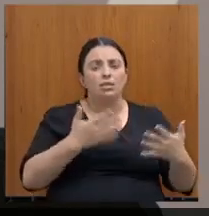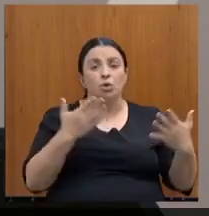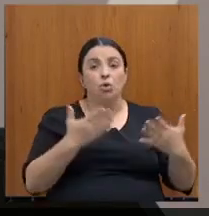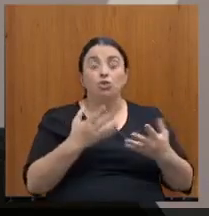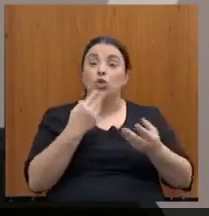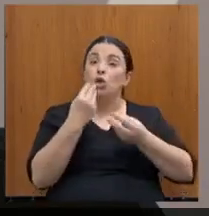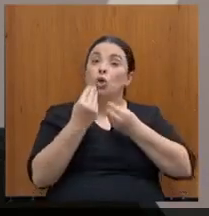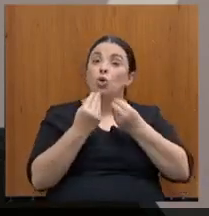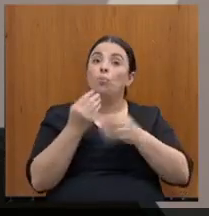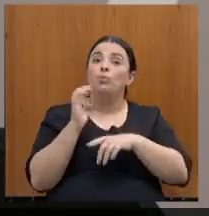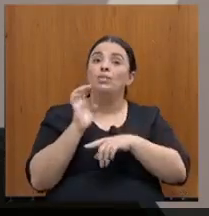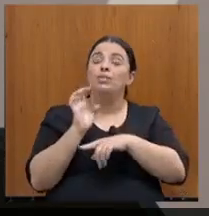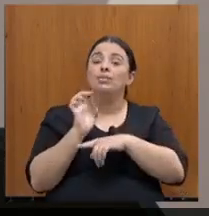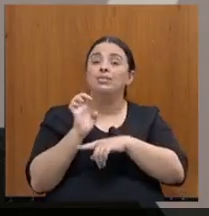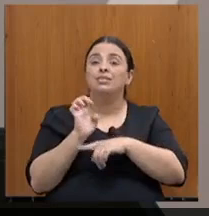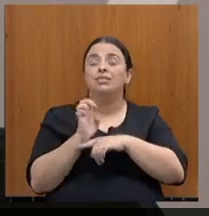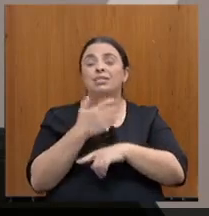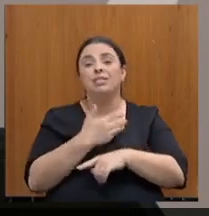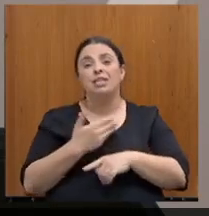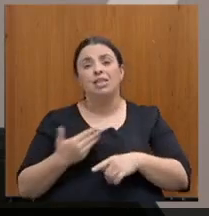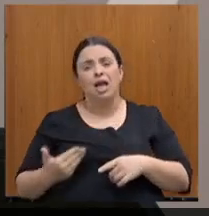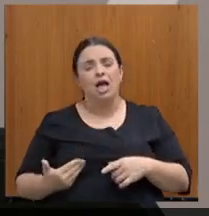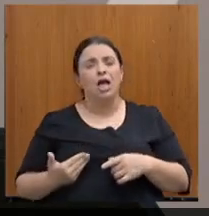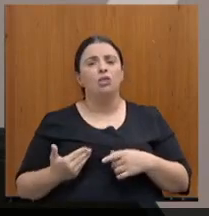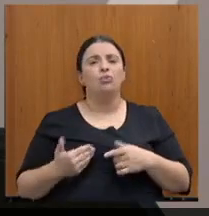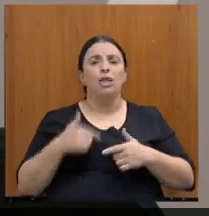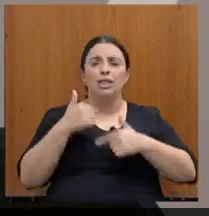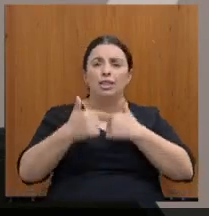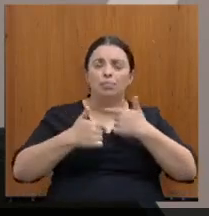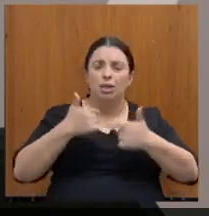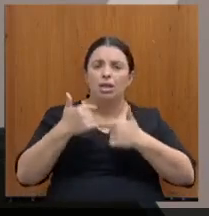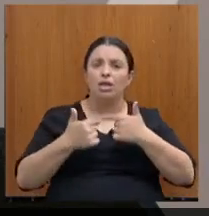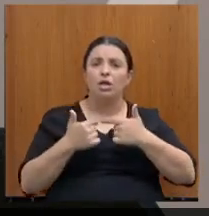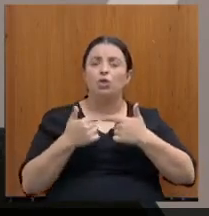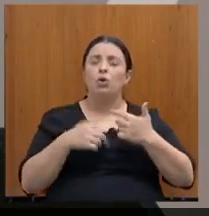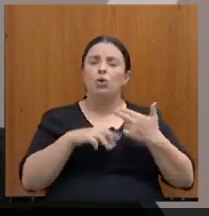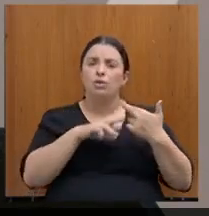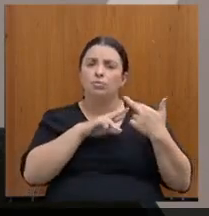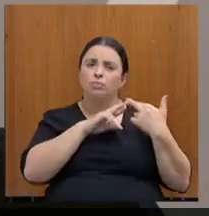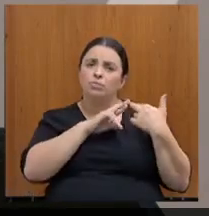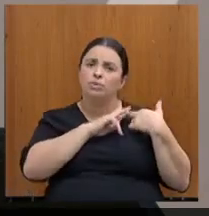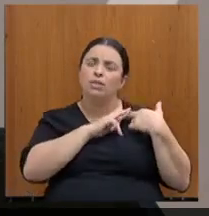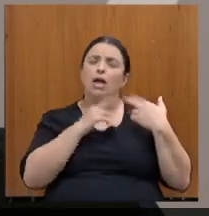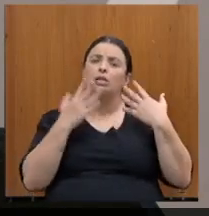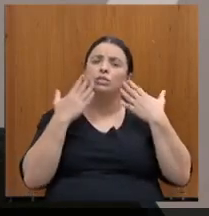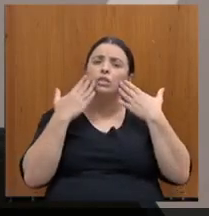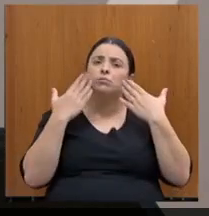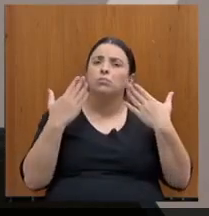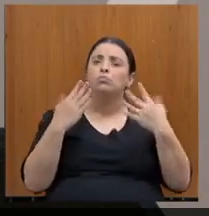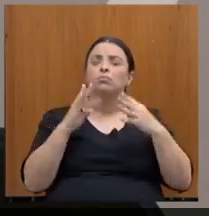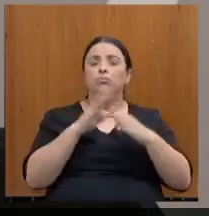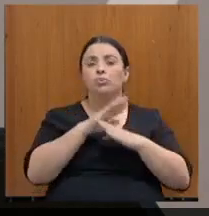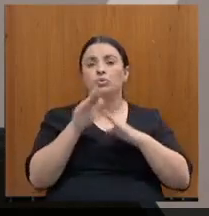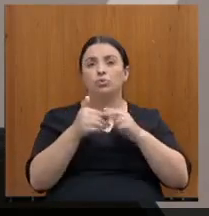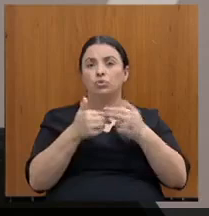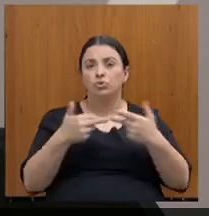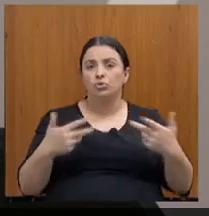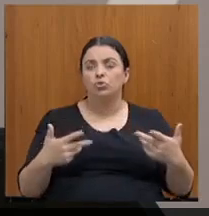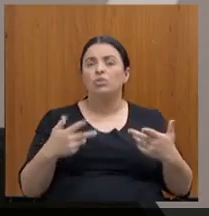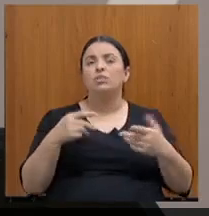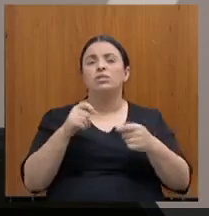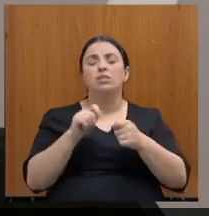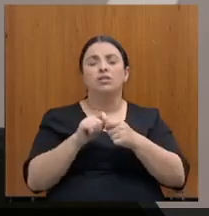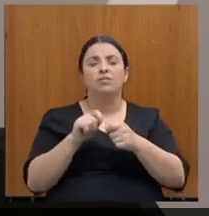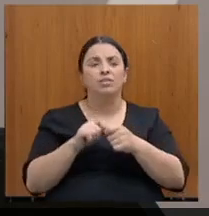conduzindo de forma responsável e transparente tudo aquilo que vem fazendo e toda a importância que